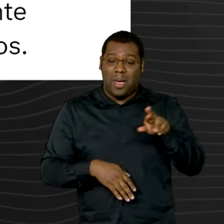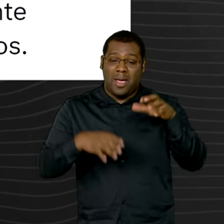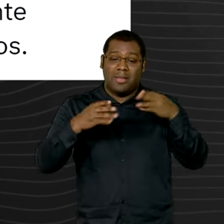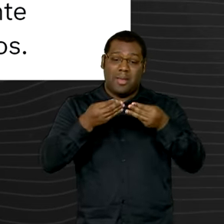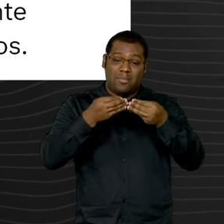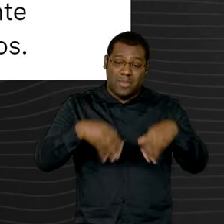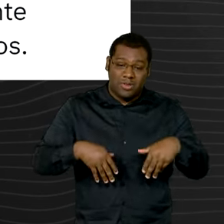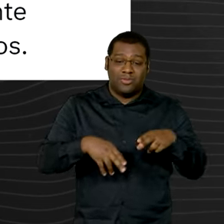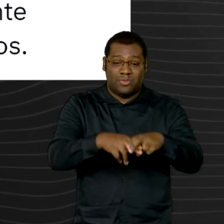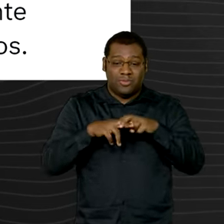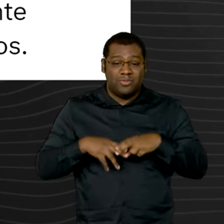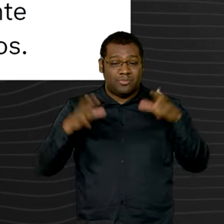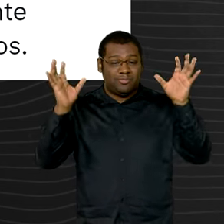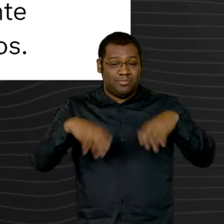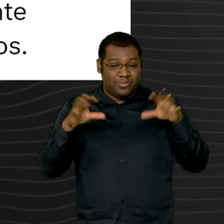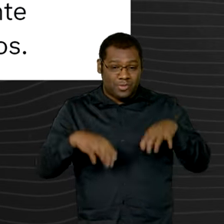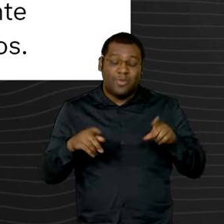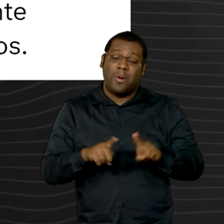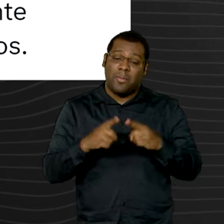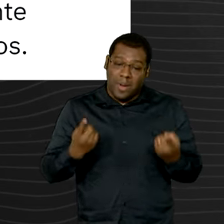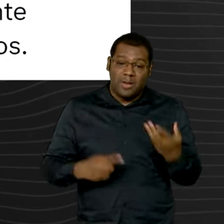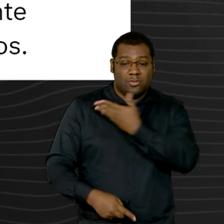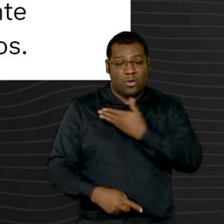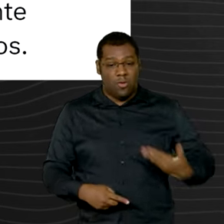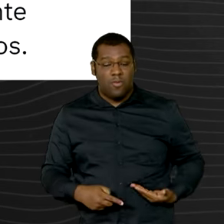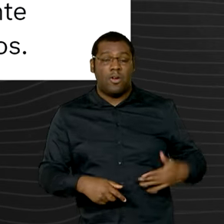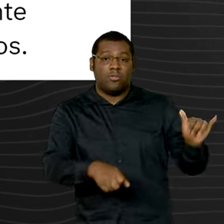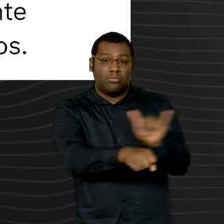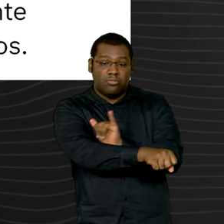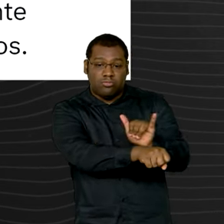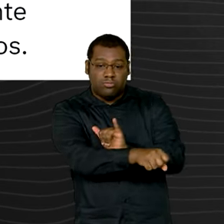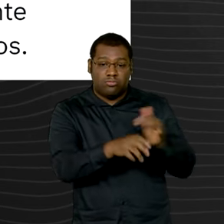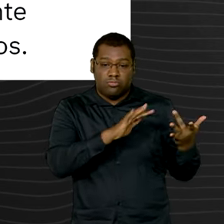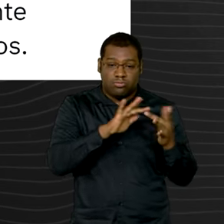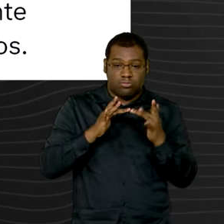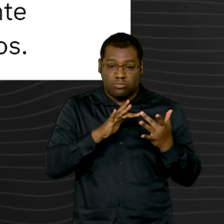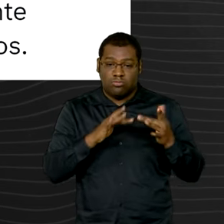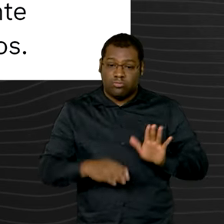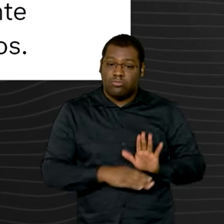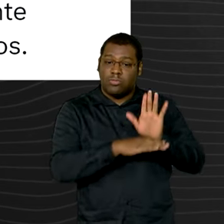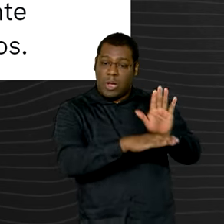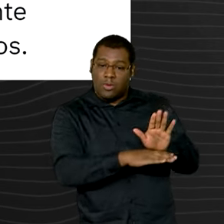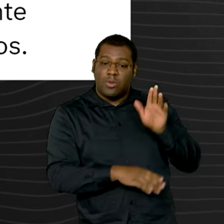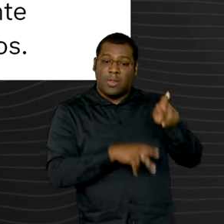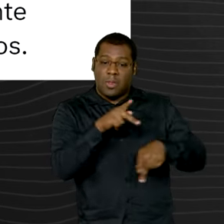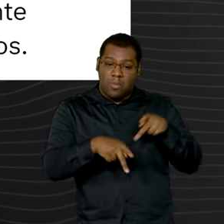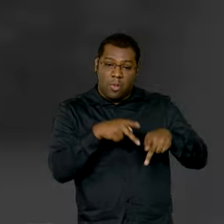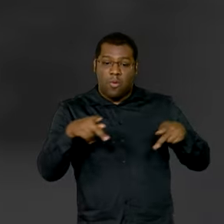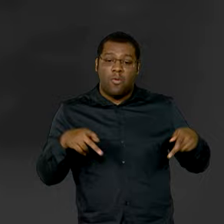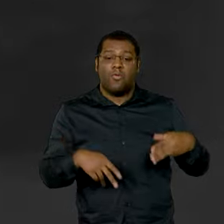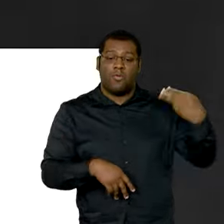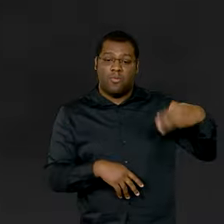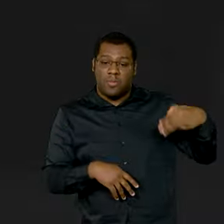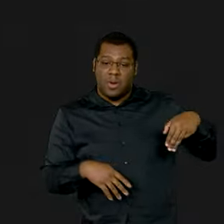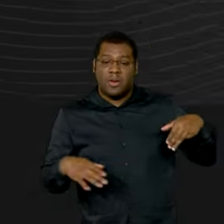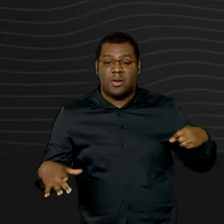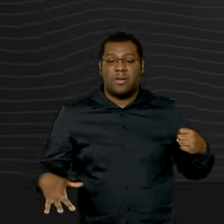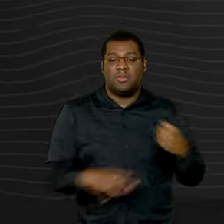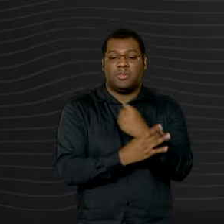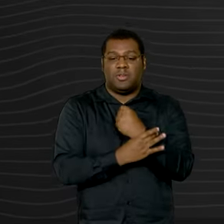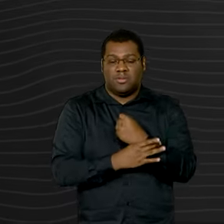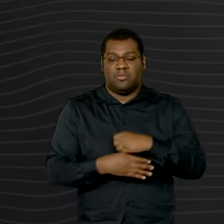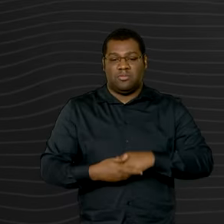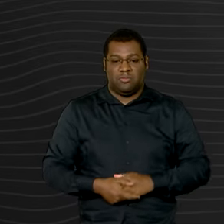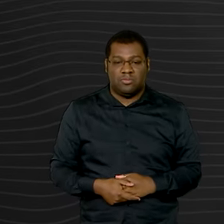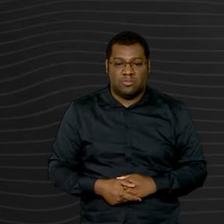obras e ações emergenciais que estão sendo feitas e garantiu que os maranhenses podem contar com o governo do presidente